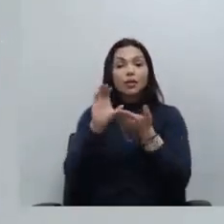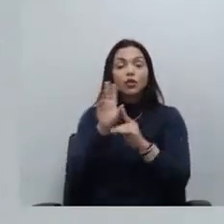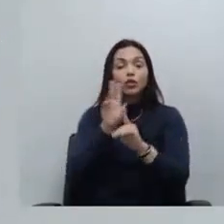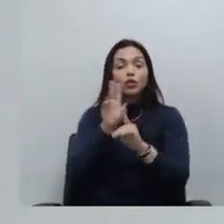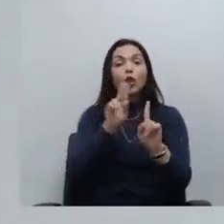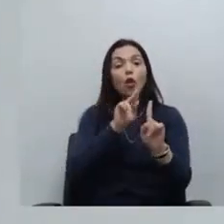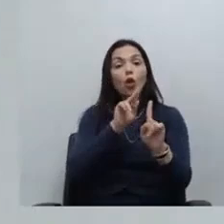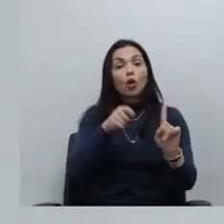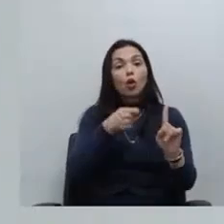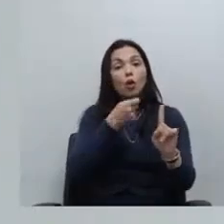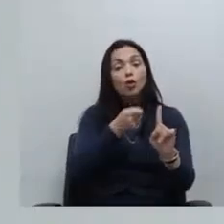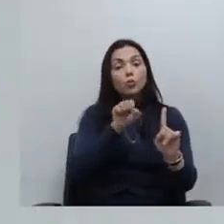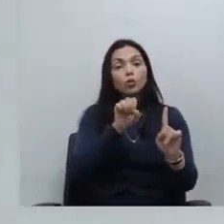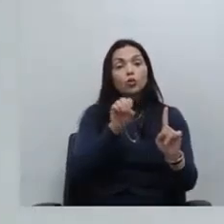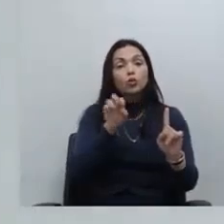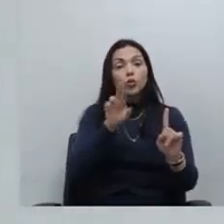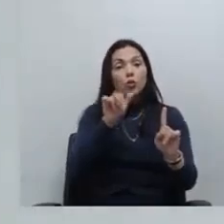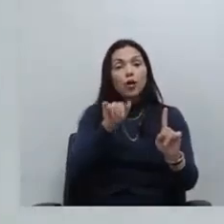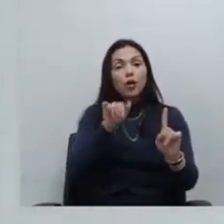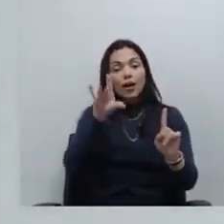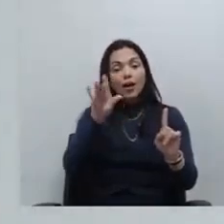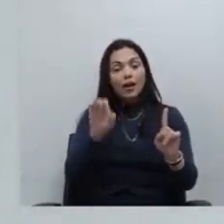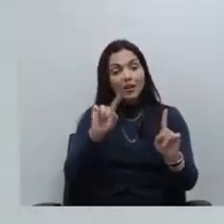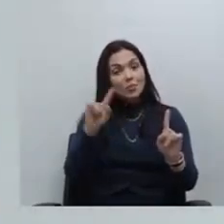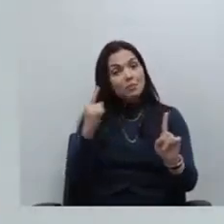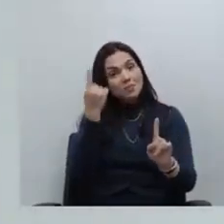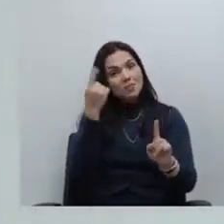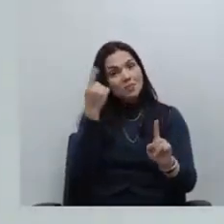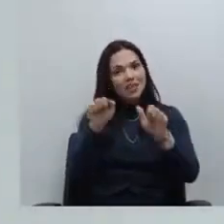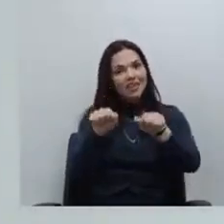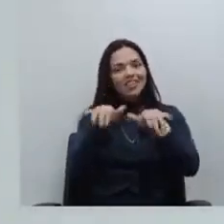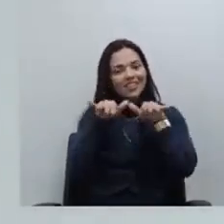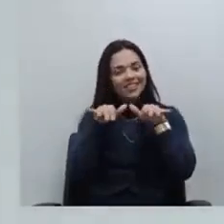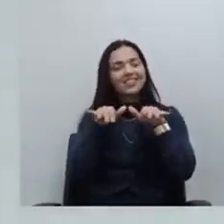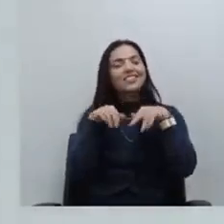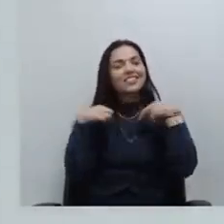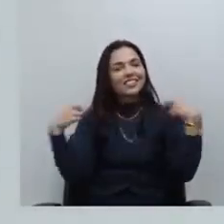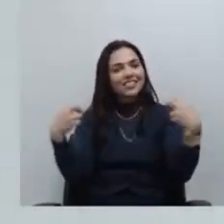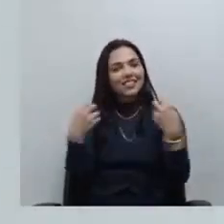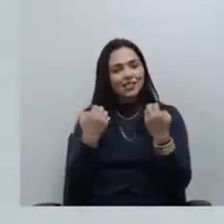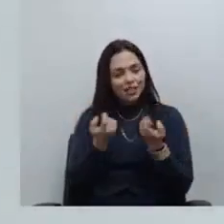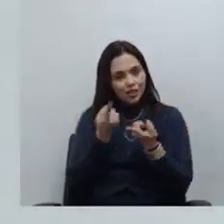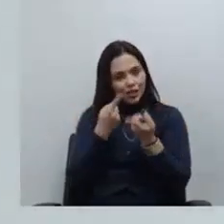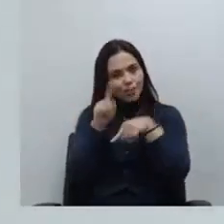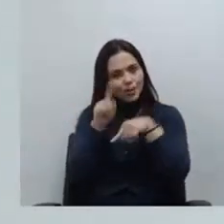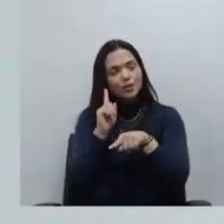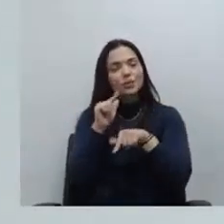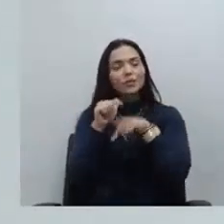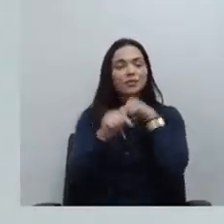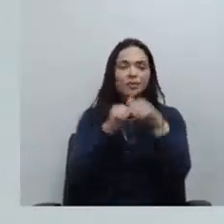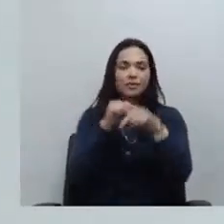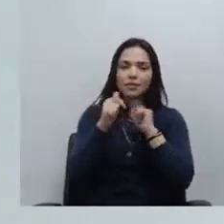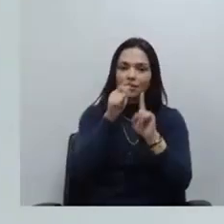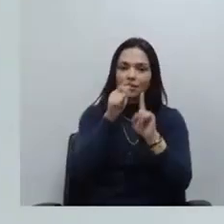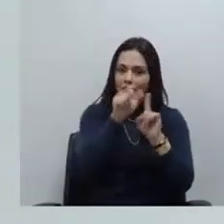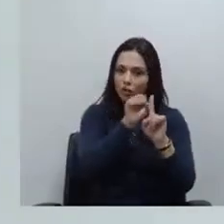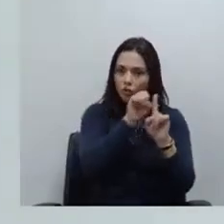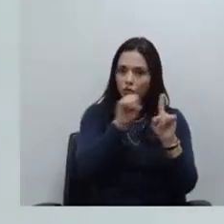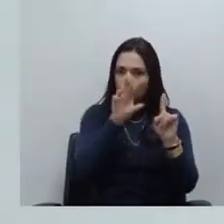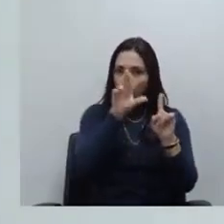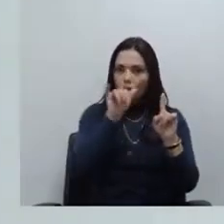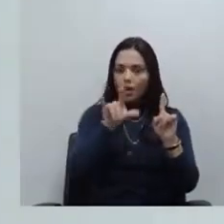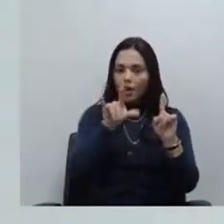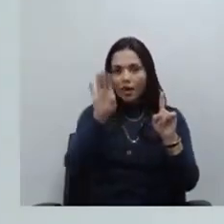nome aqui da conselheira Suhrali primeira sessão vou desejar muito sucesso para a vossa excelência conselheira Suhrali tenho certeza que